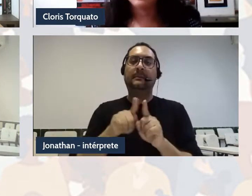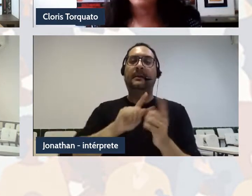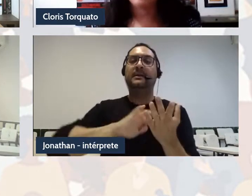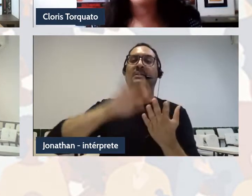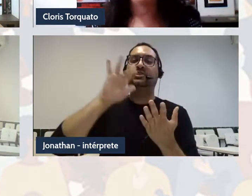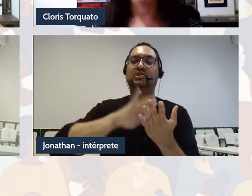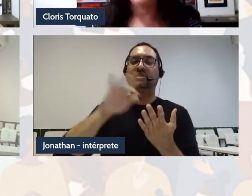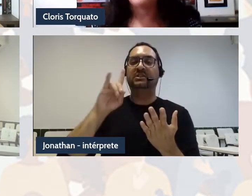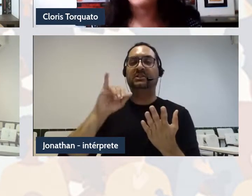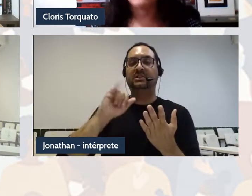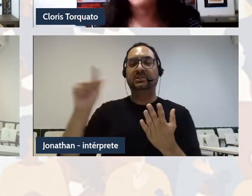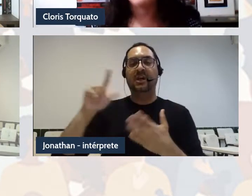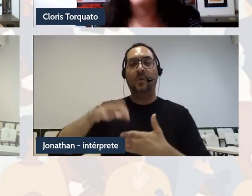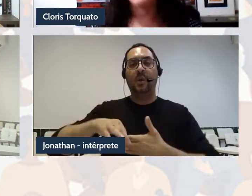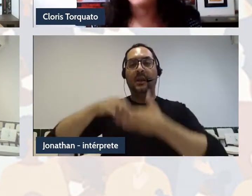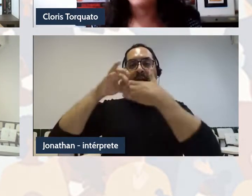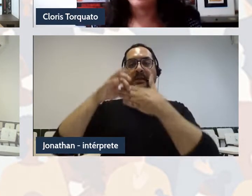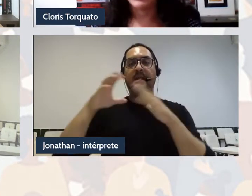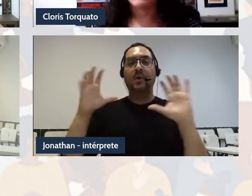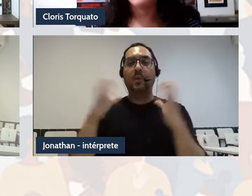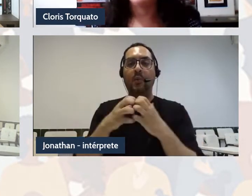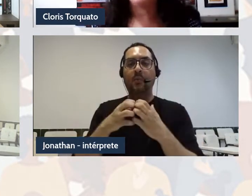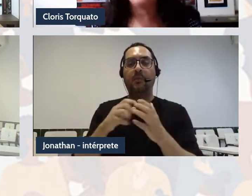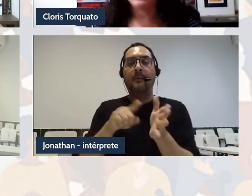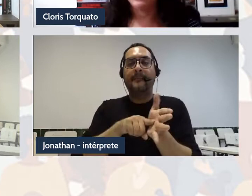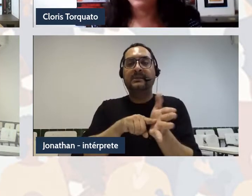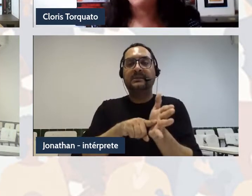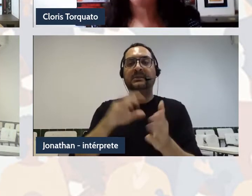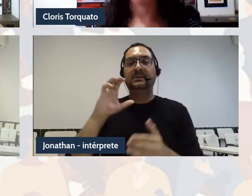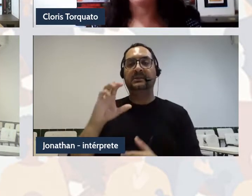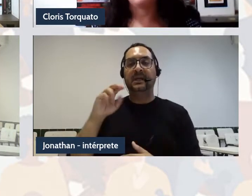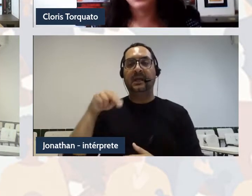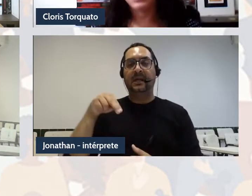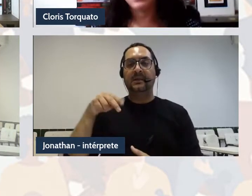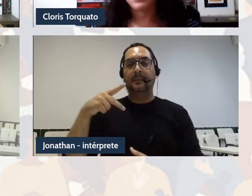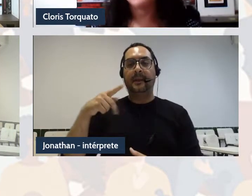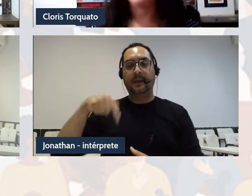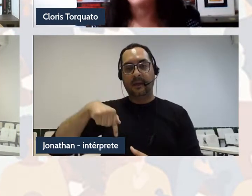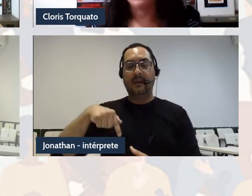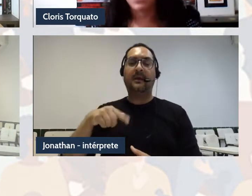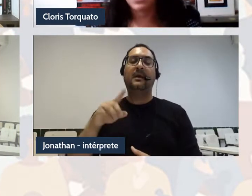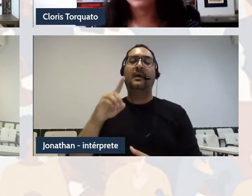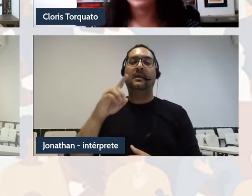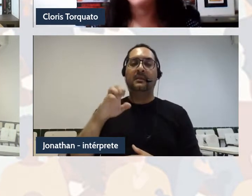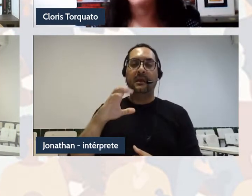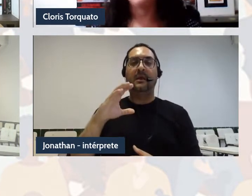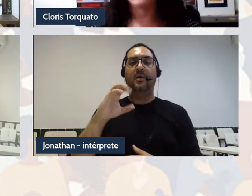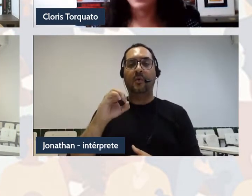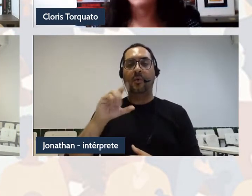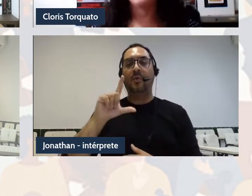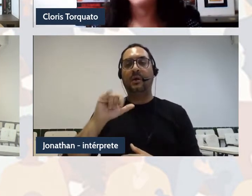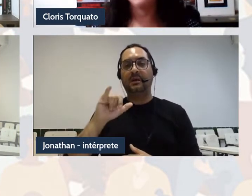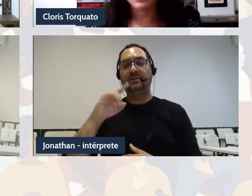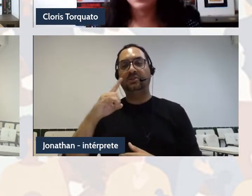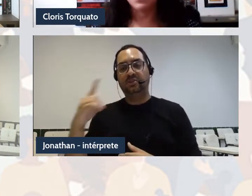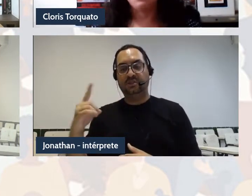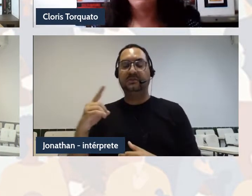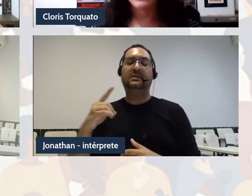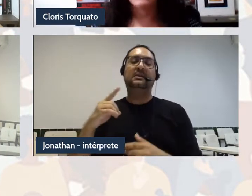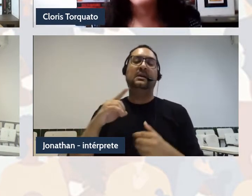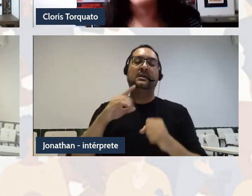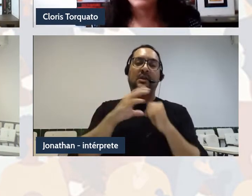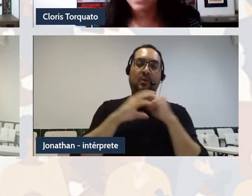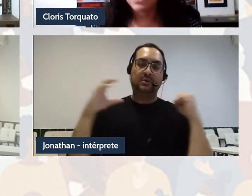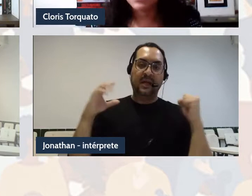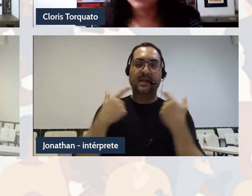Líder do grupo de pesquisa do CNPq Decolide, Decolonialidade, Linguagem, Identidade e Educação.